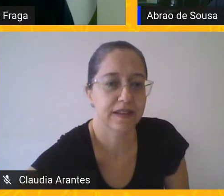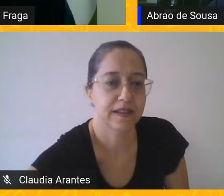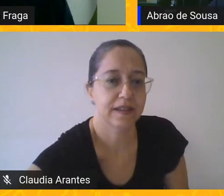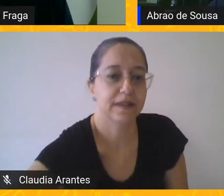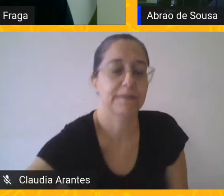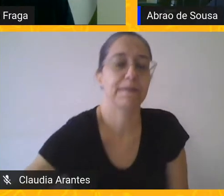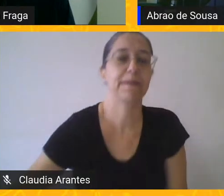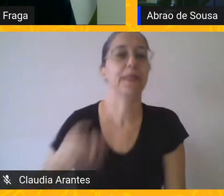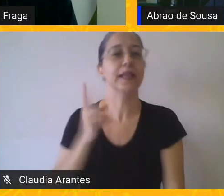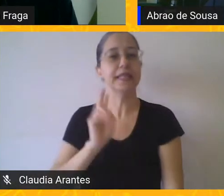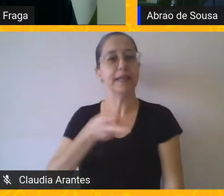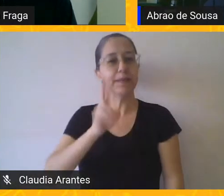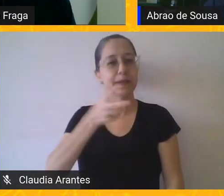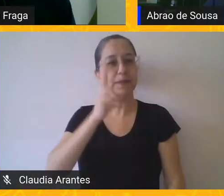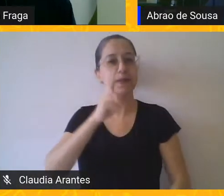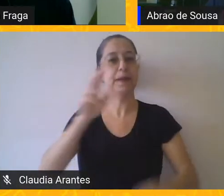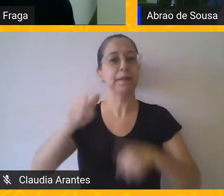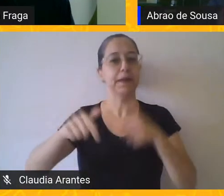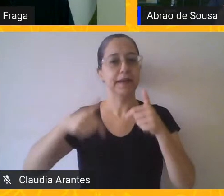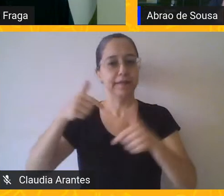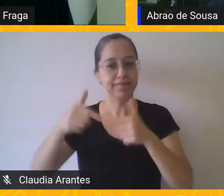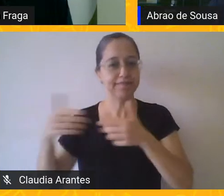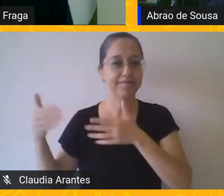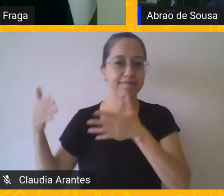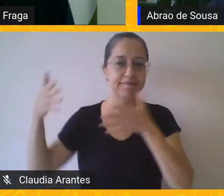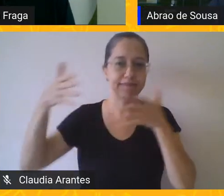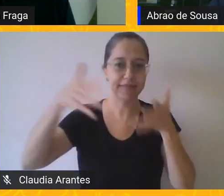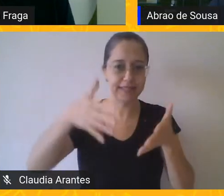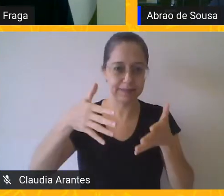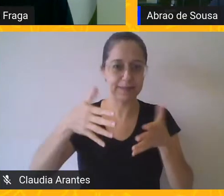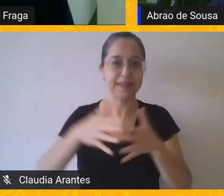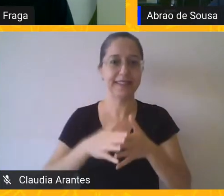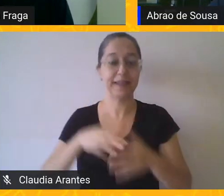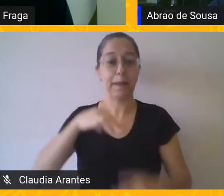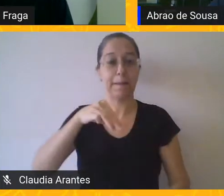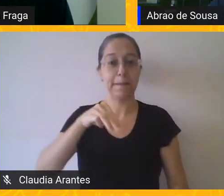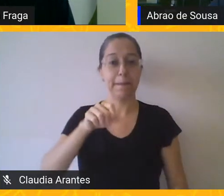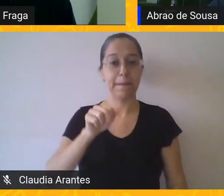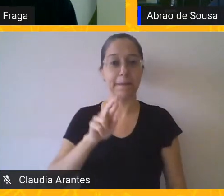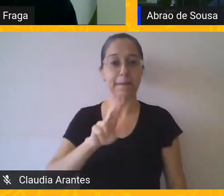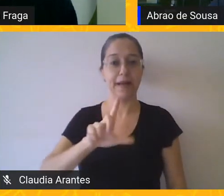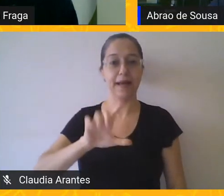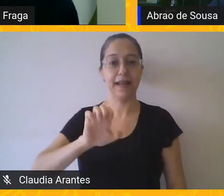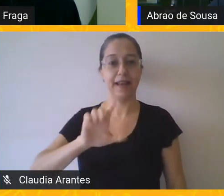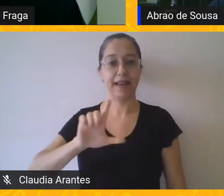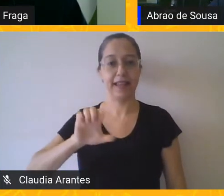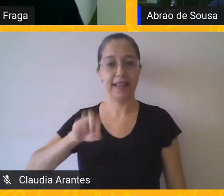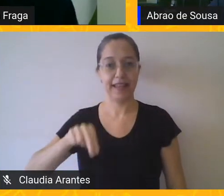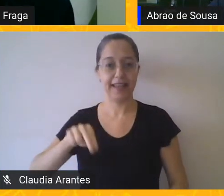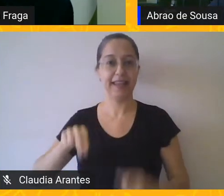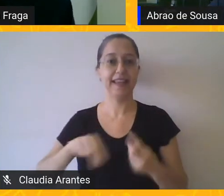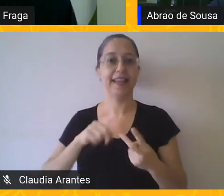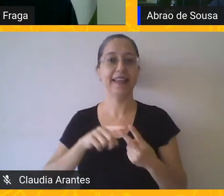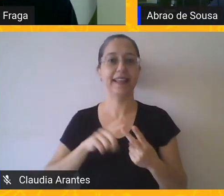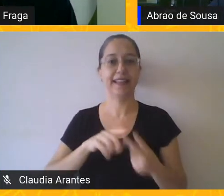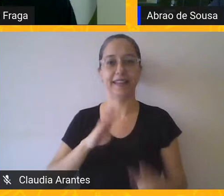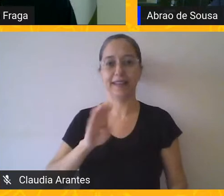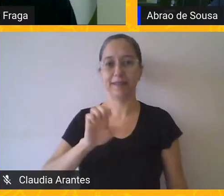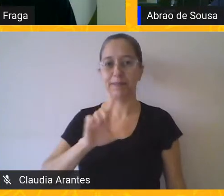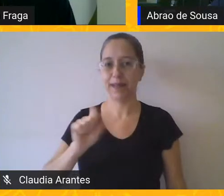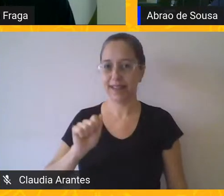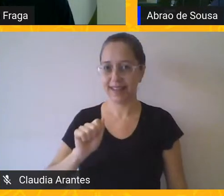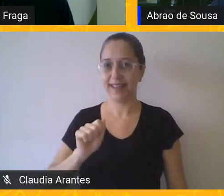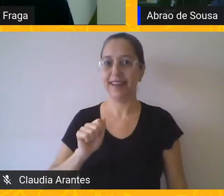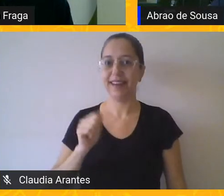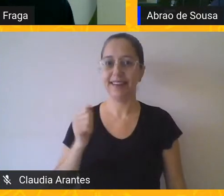A Marlene, Nascimento, muito obrigado, Marlene. Temos a Bela, né, Bela, muito obrigado,